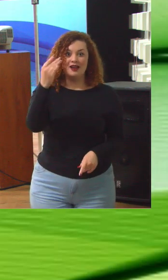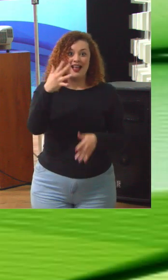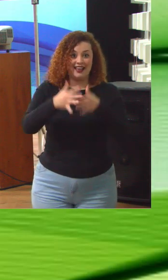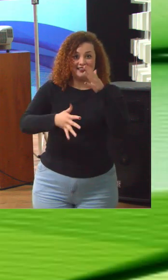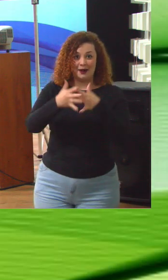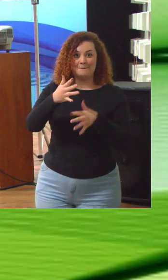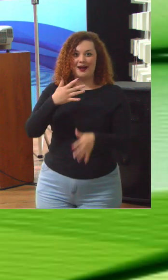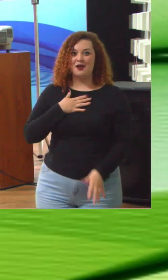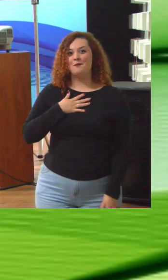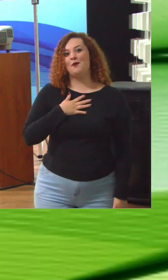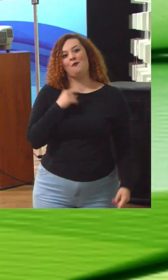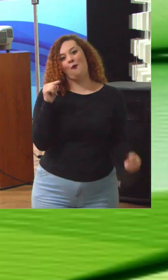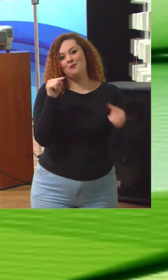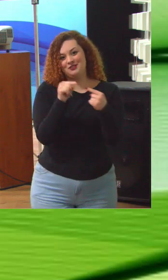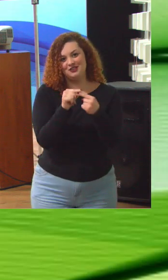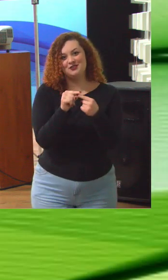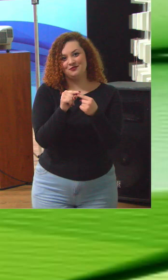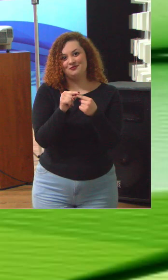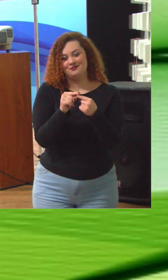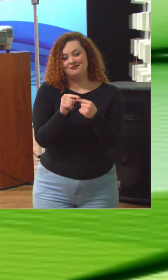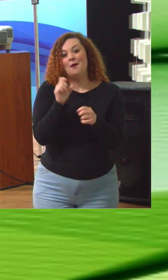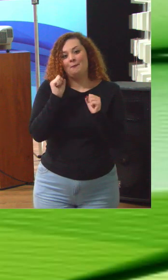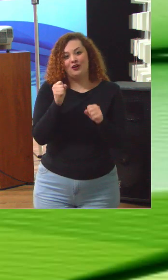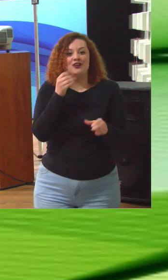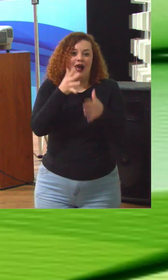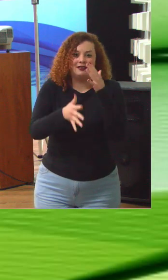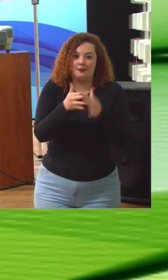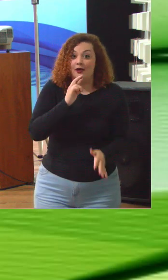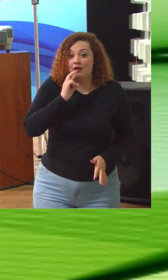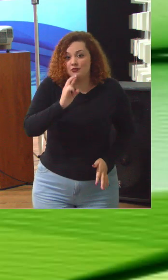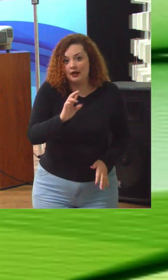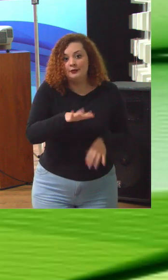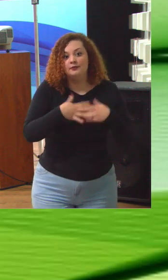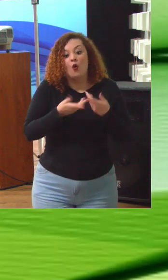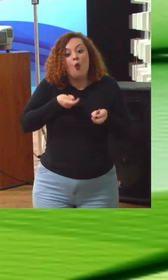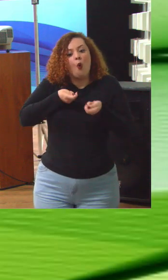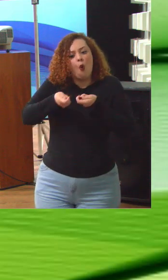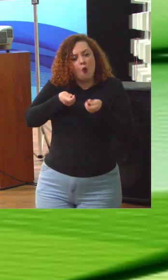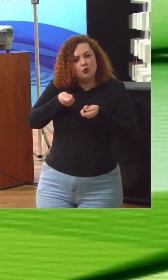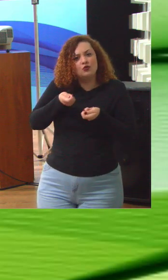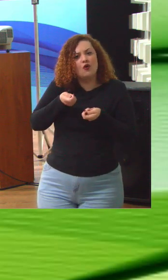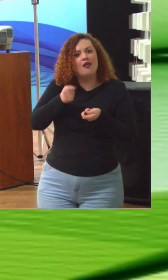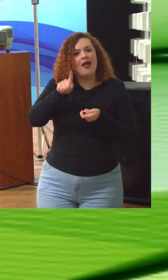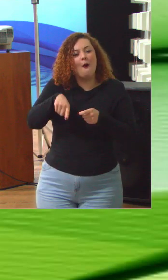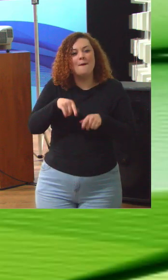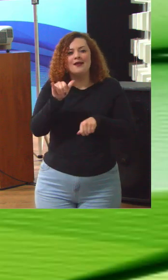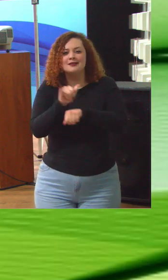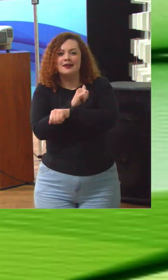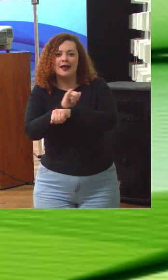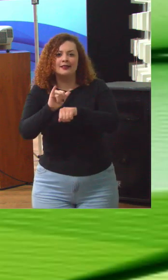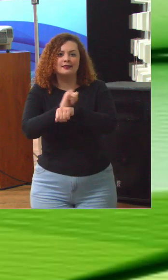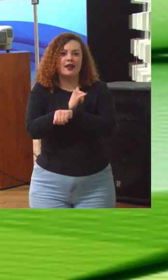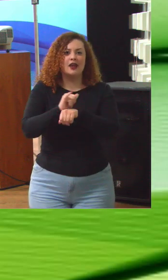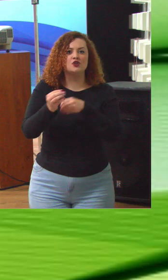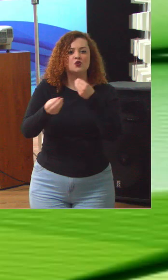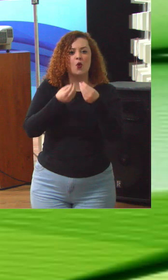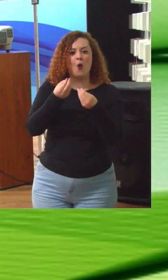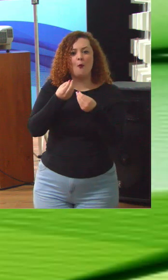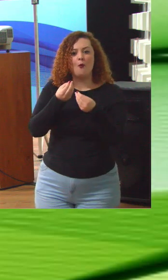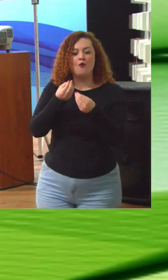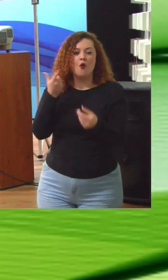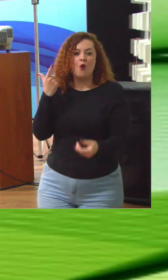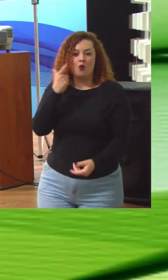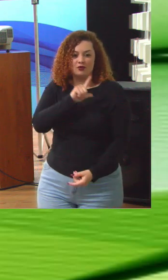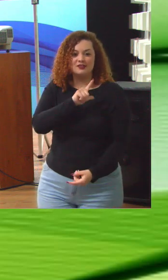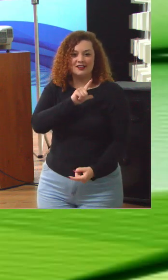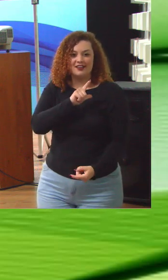estabelecidos. Então, controles são mecanismos para me ajudar a garantir o alcance